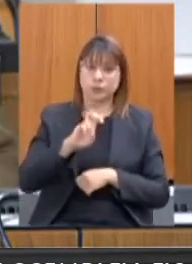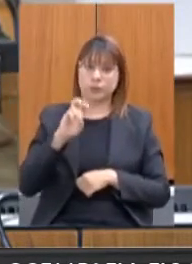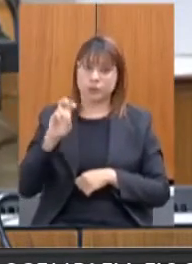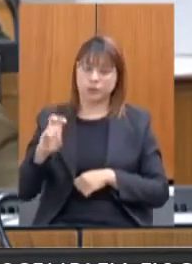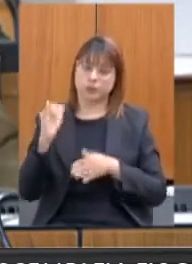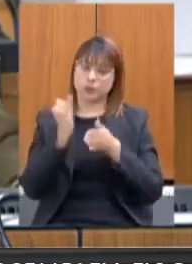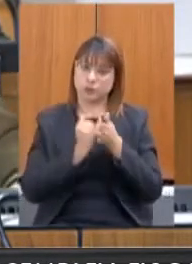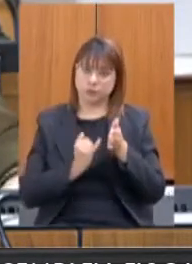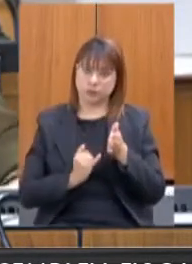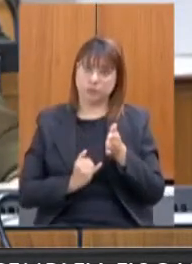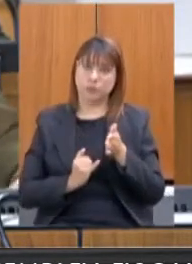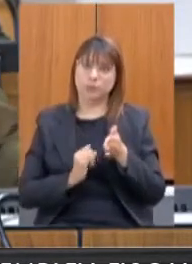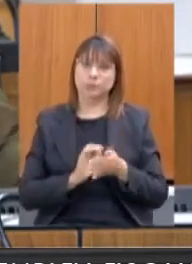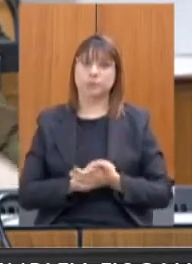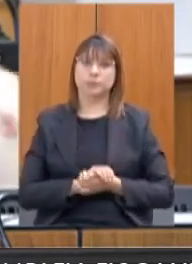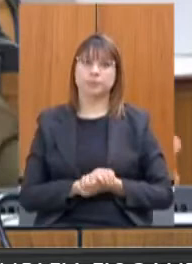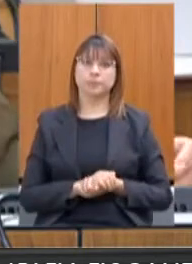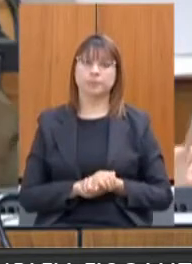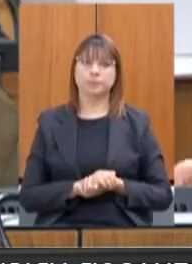inscritos.